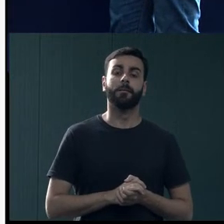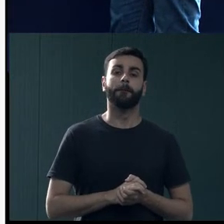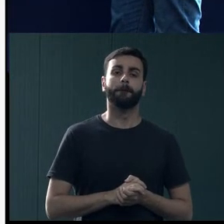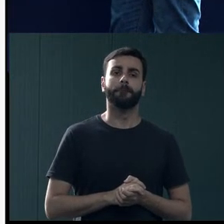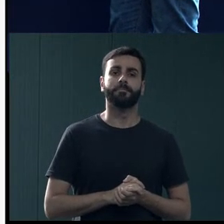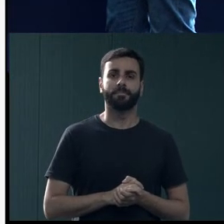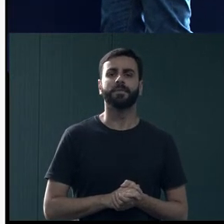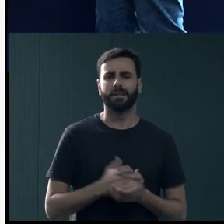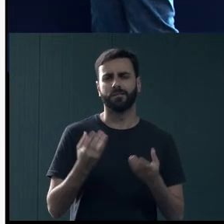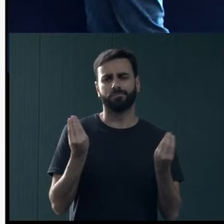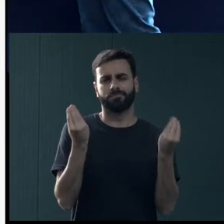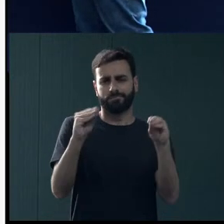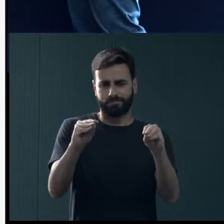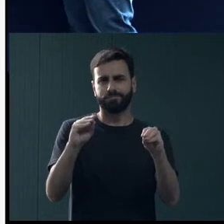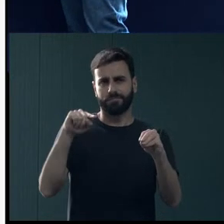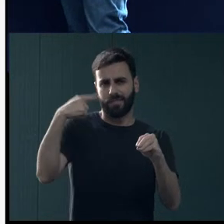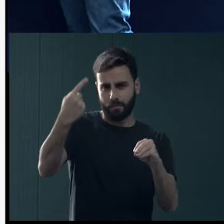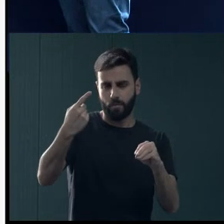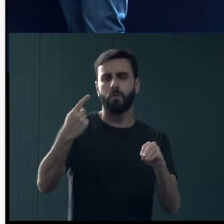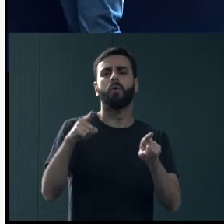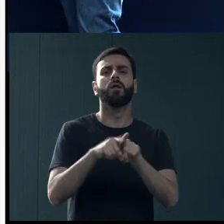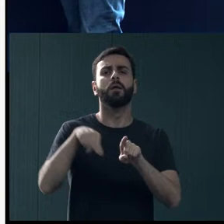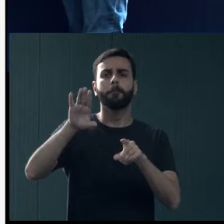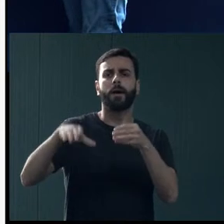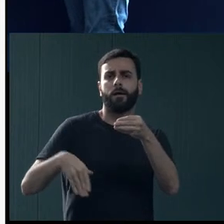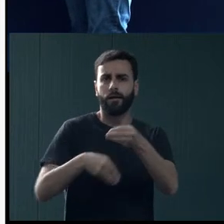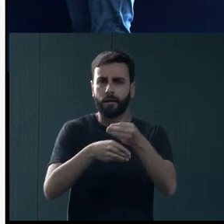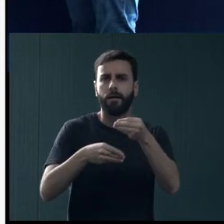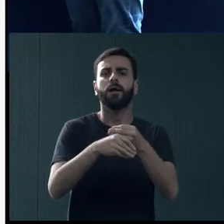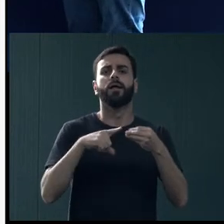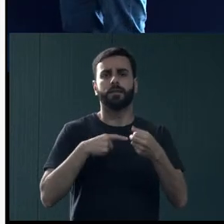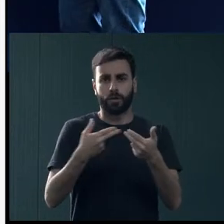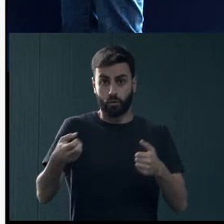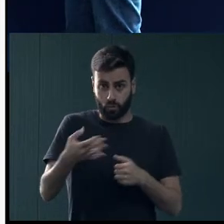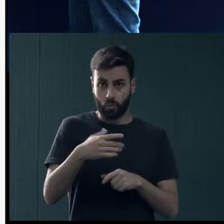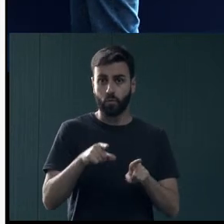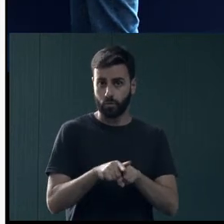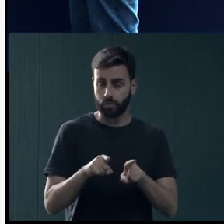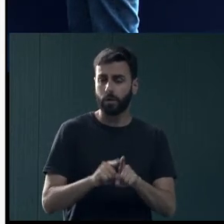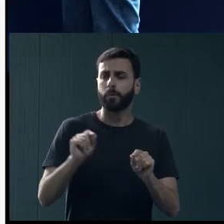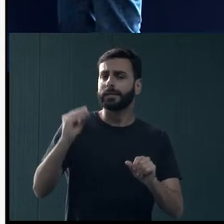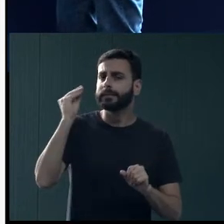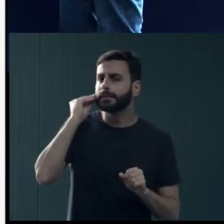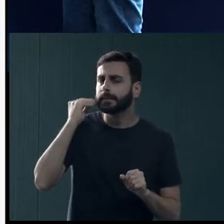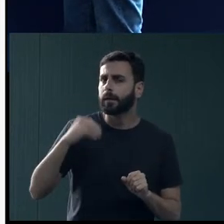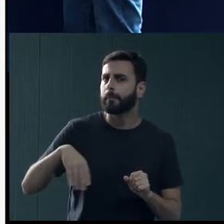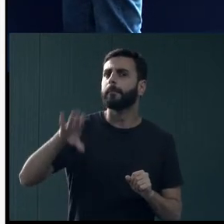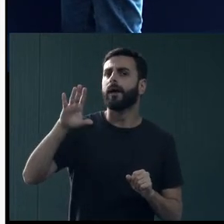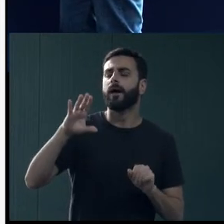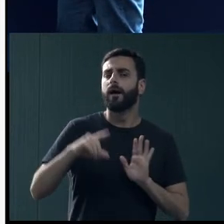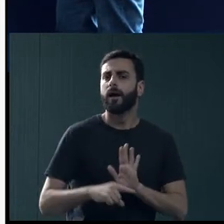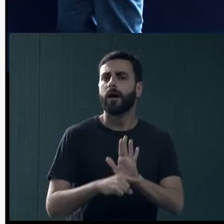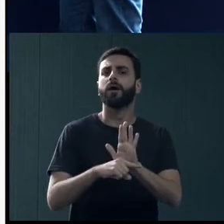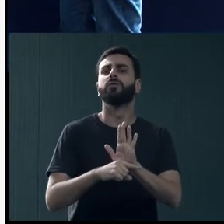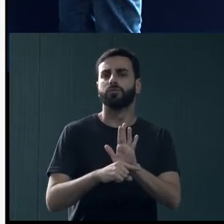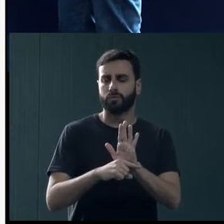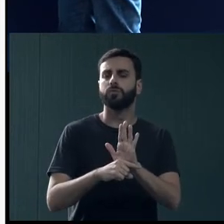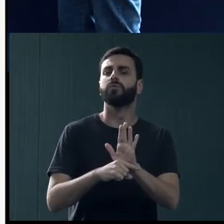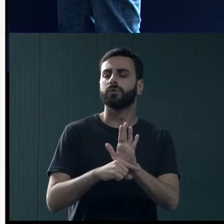nós vamos postar isso posteriormente, incluir outros dispositivos aqui, para tentar facilitar um pouco